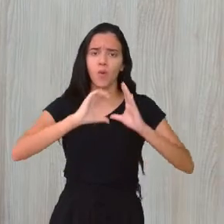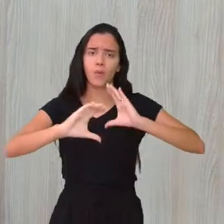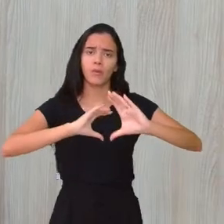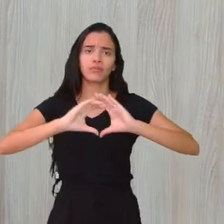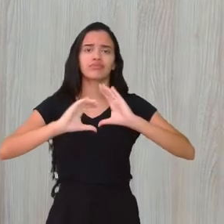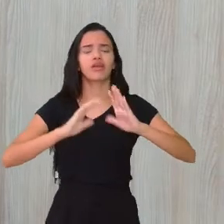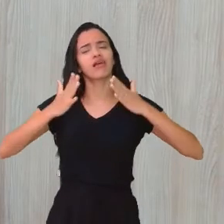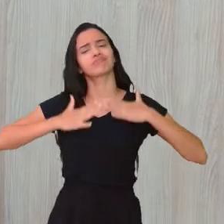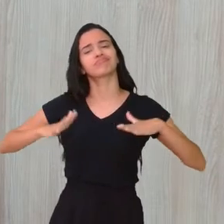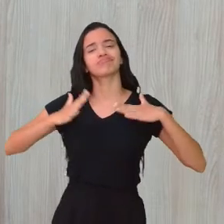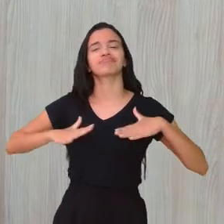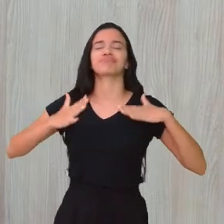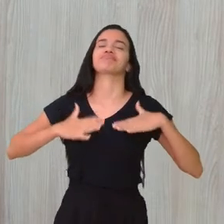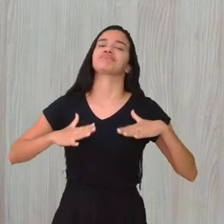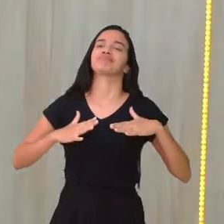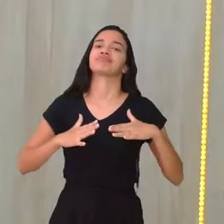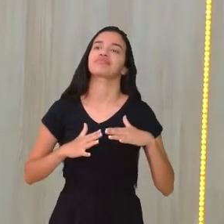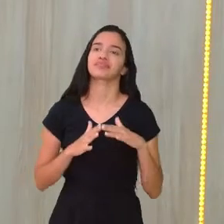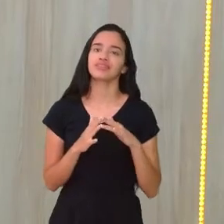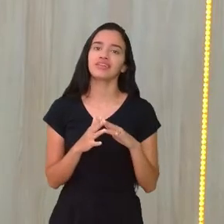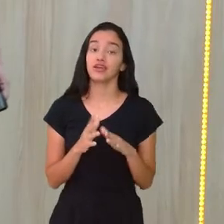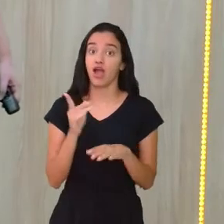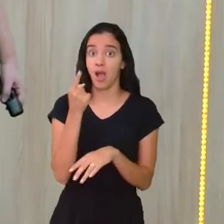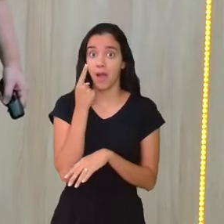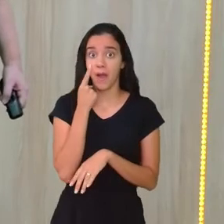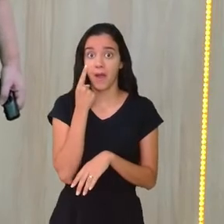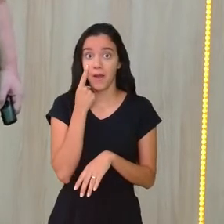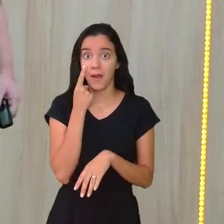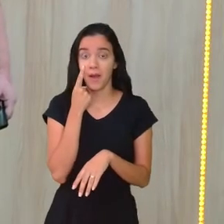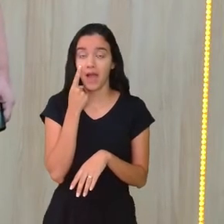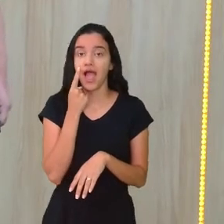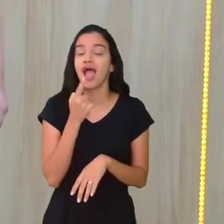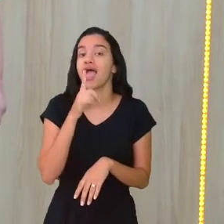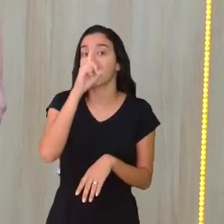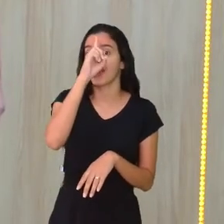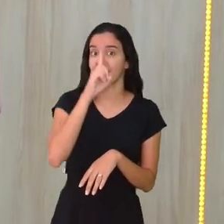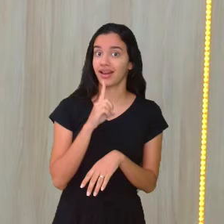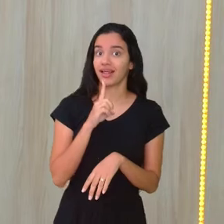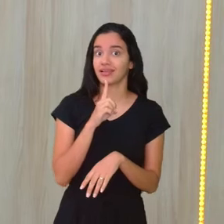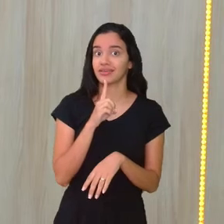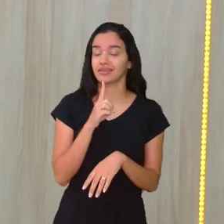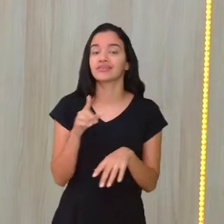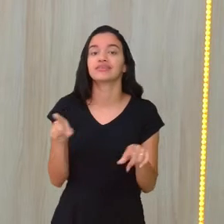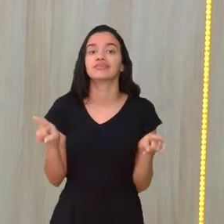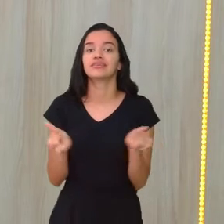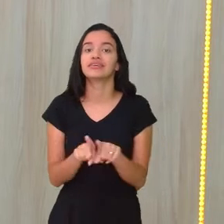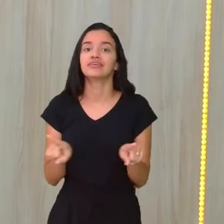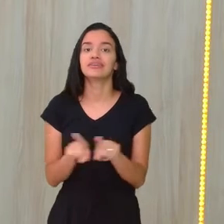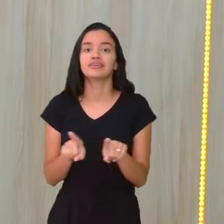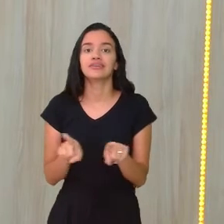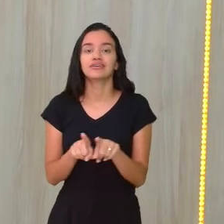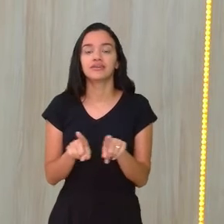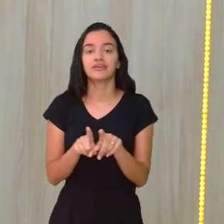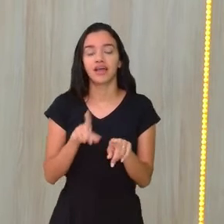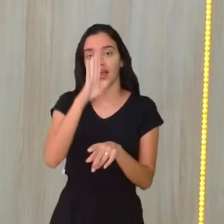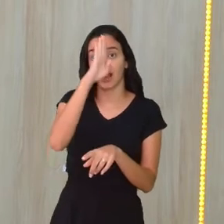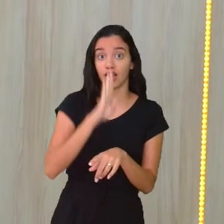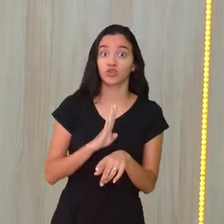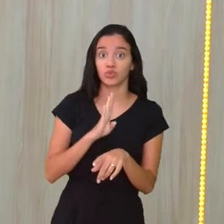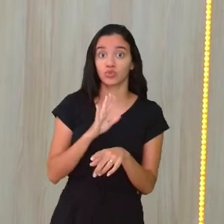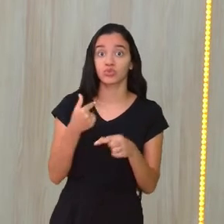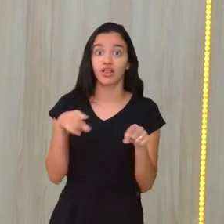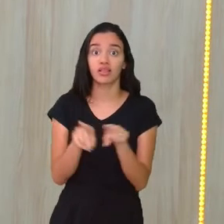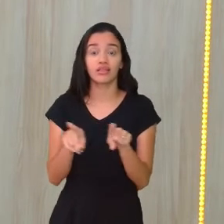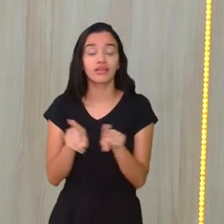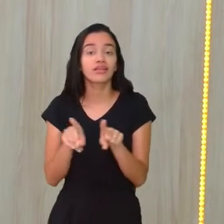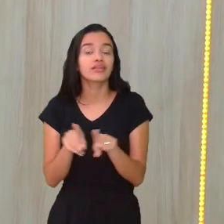com a gente tranquilinho, né, não, professora? Ou, veja, é gratuito e quem tá na internet, você, aluno da